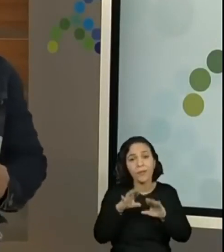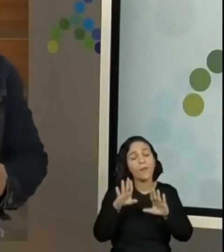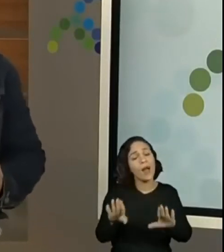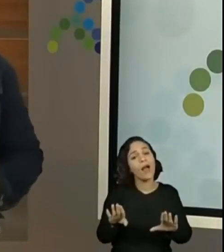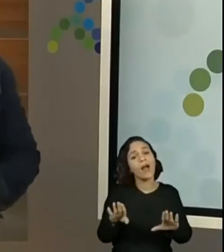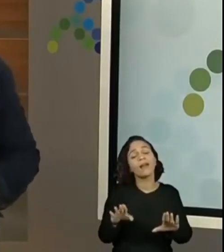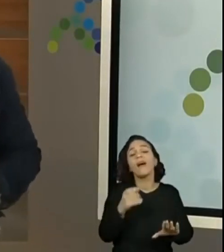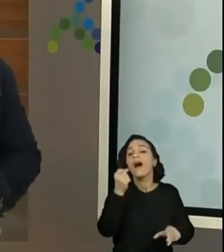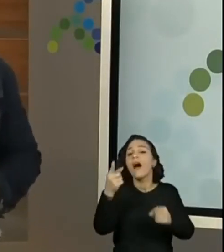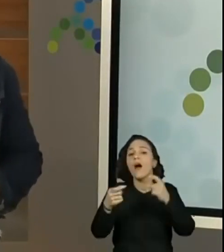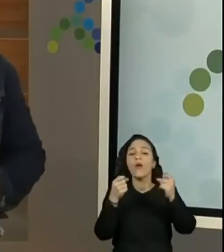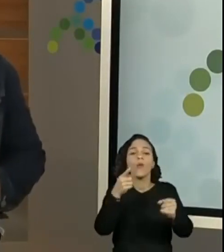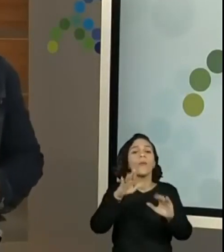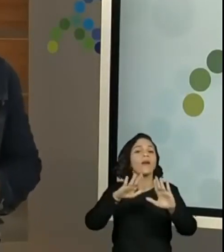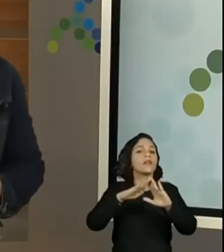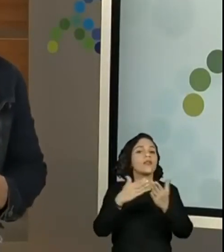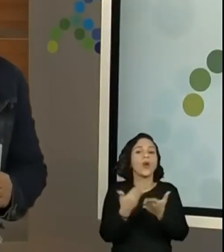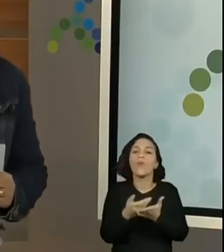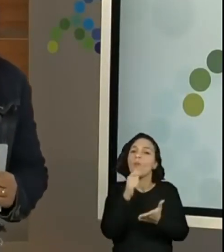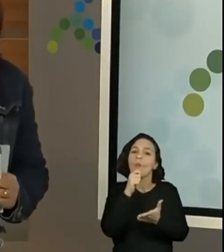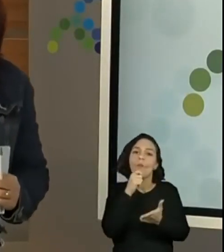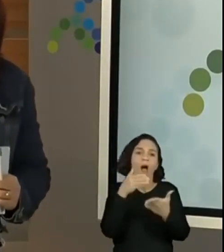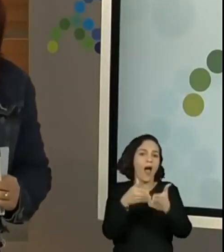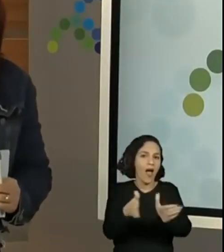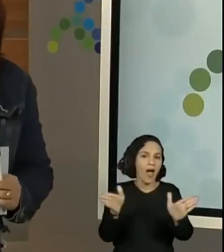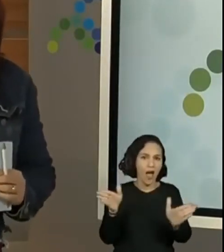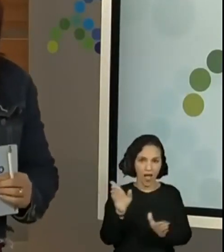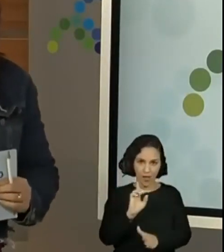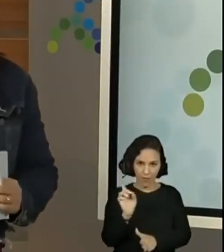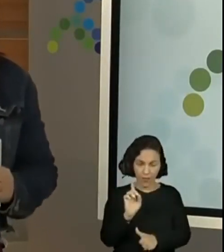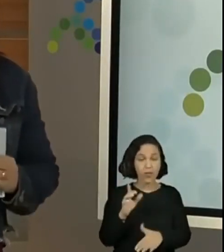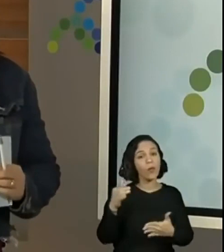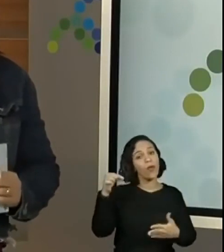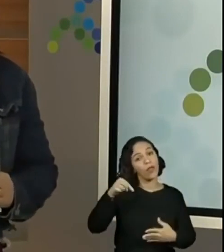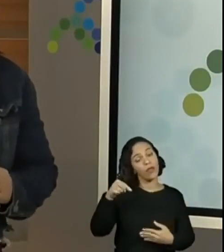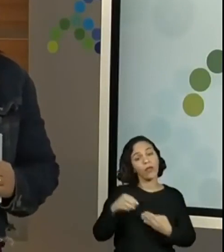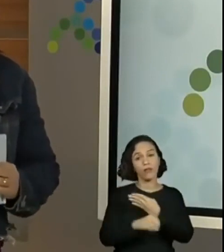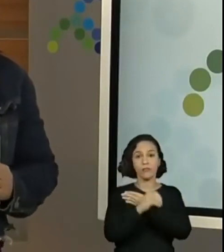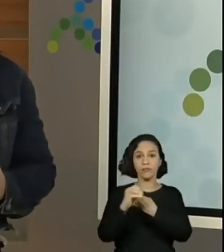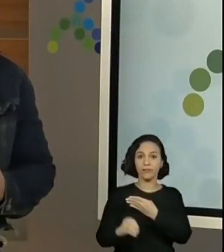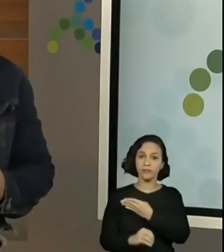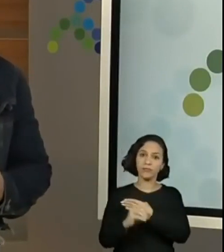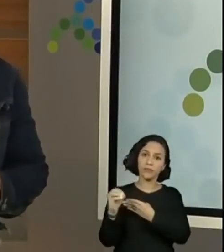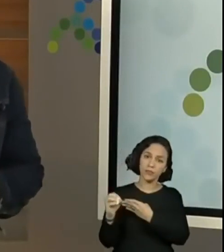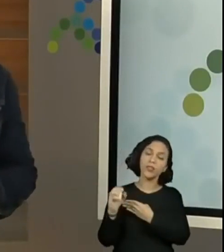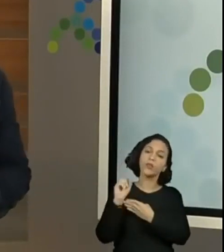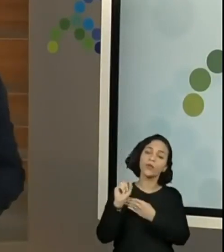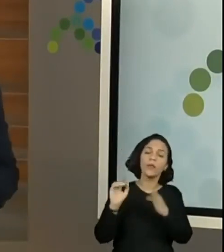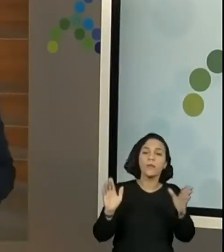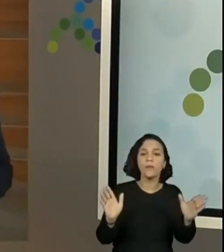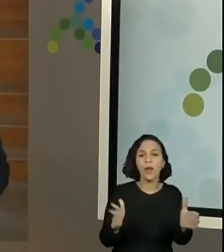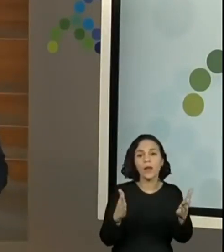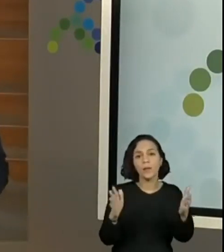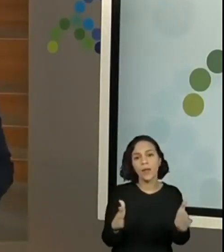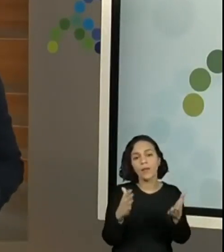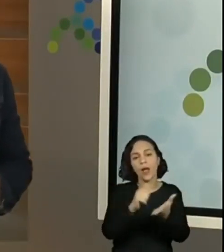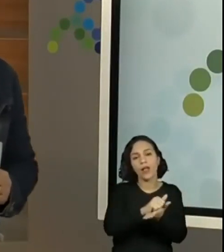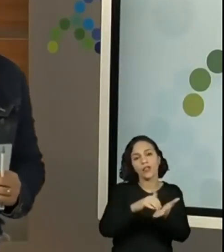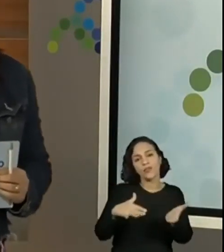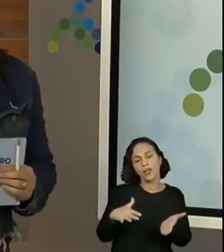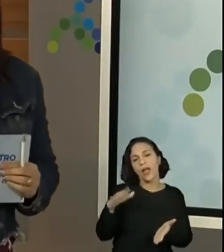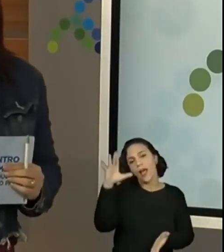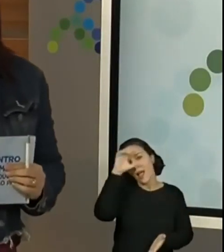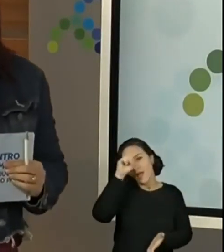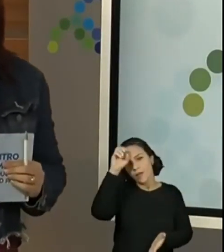crianças que não voltaram para o presencial, então, aqui no Centro de Mídias, a gente vai trabalhar as atividades do Aprender